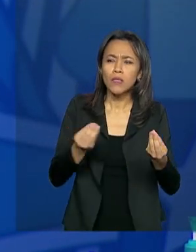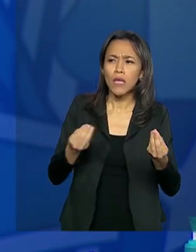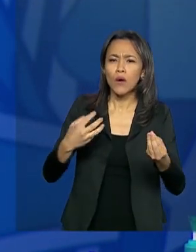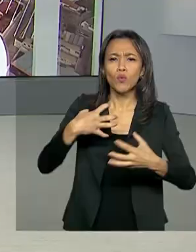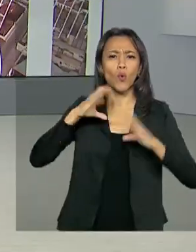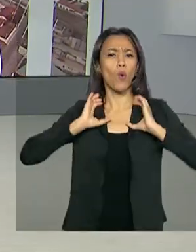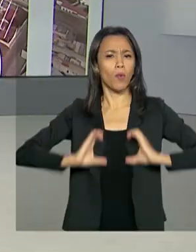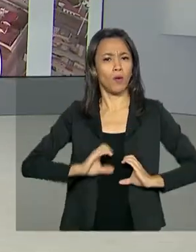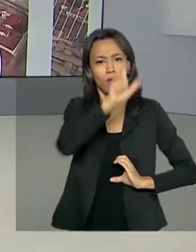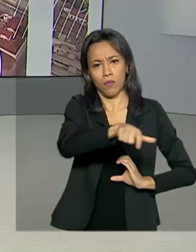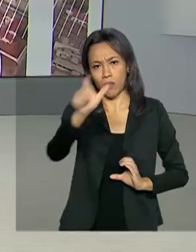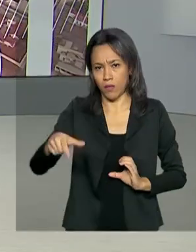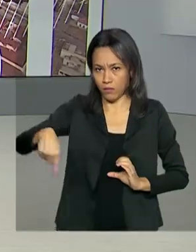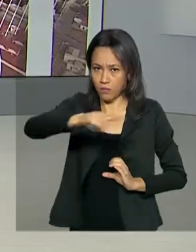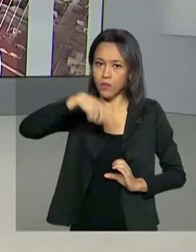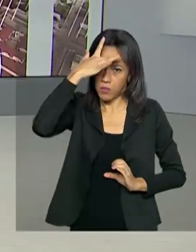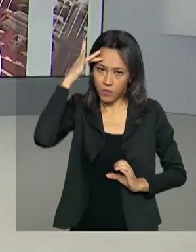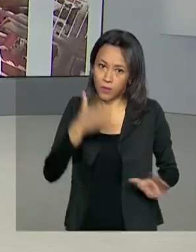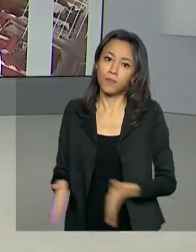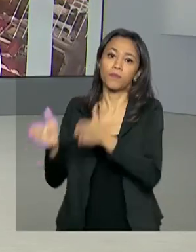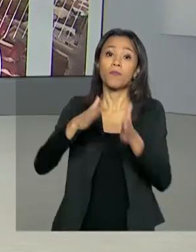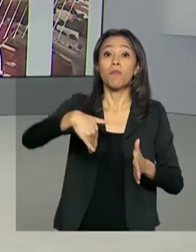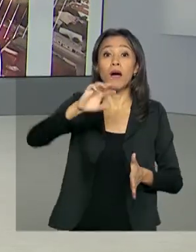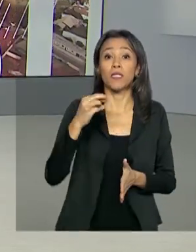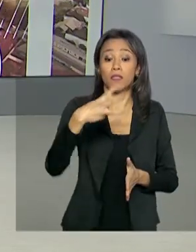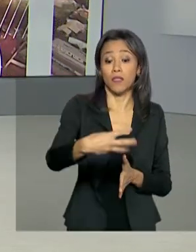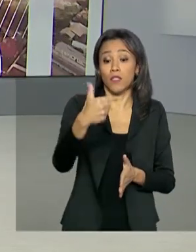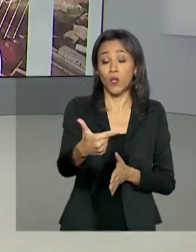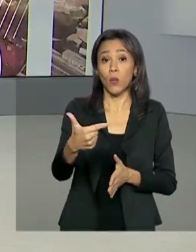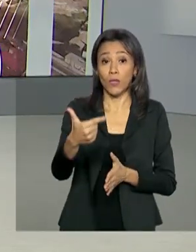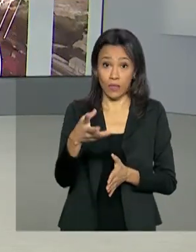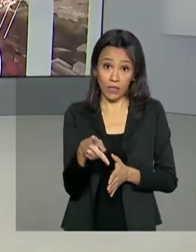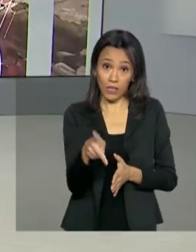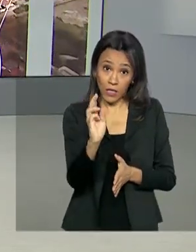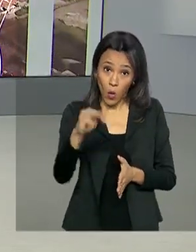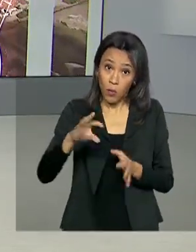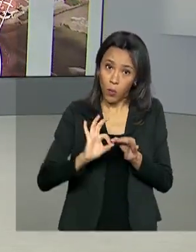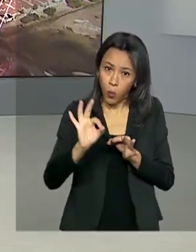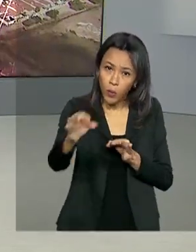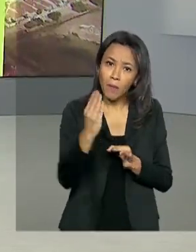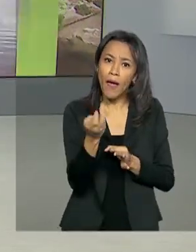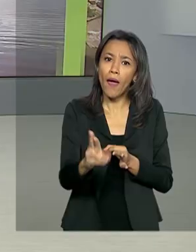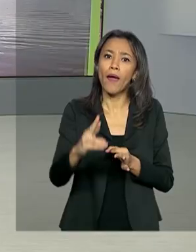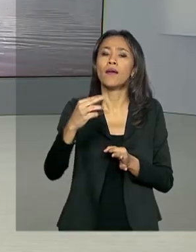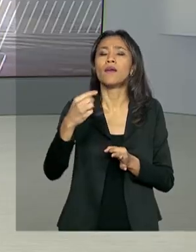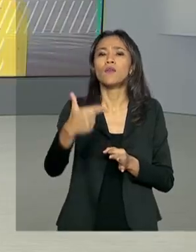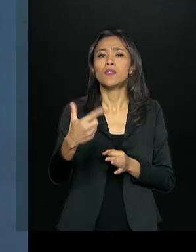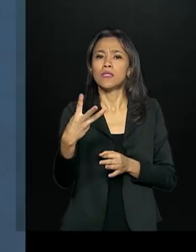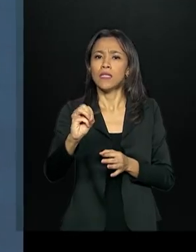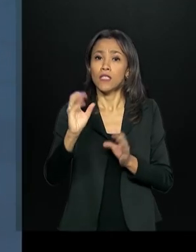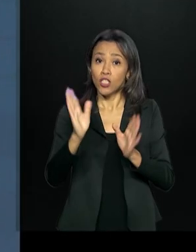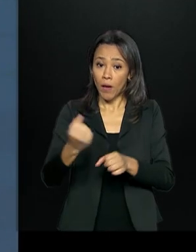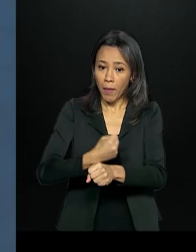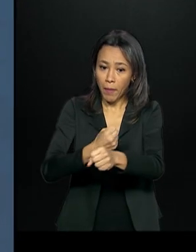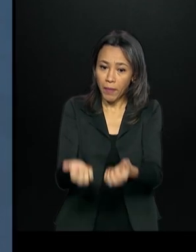relação a isso. Mais 32 quilômetros da rodovia BR-230, a Transamazônica, foram entregues